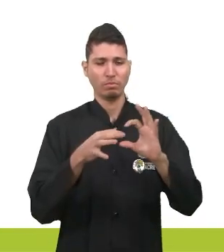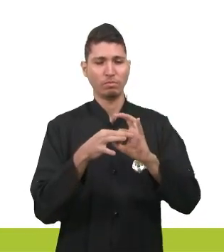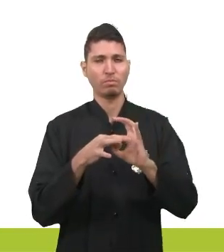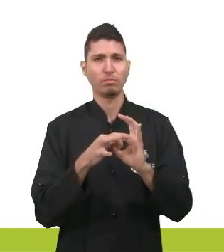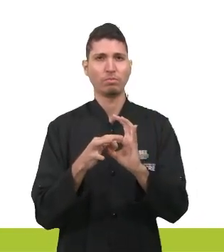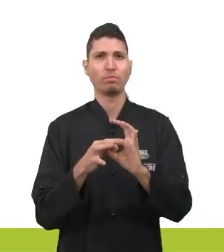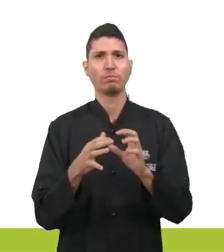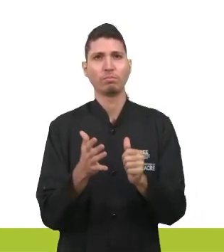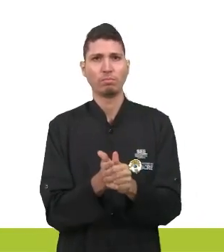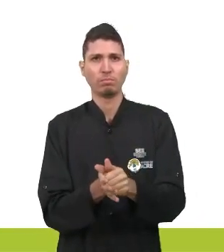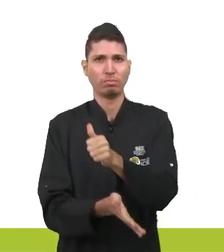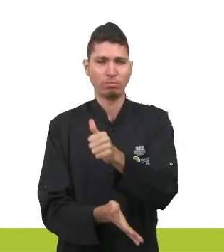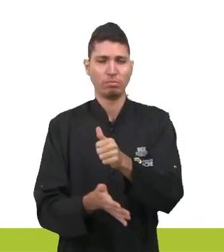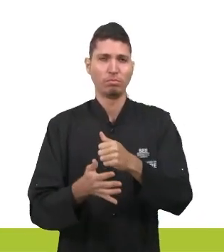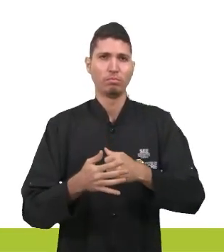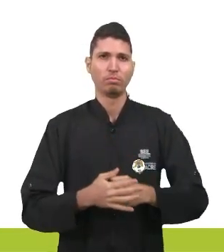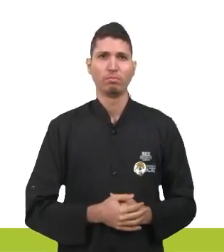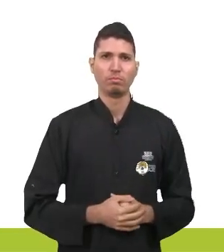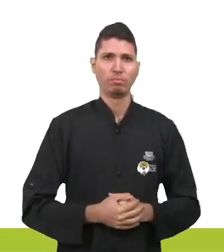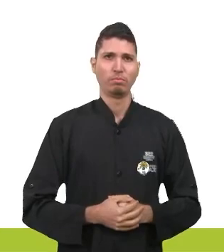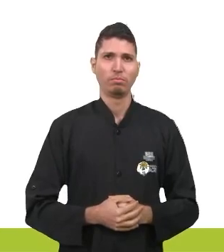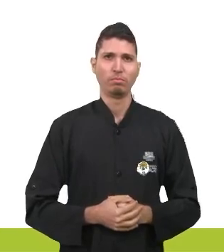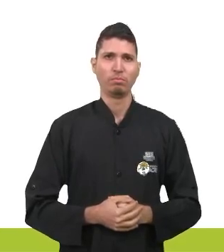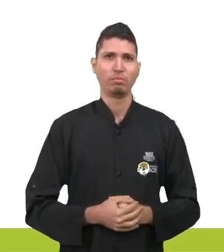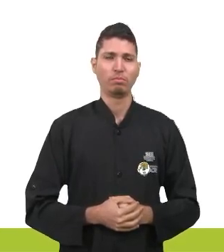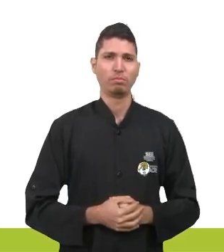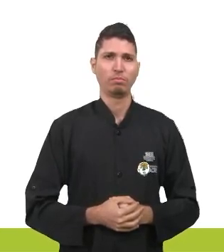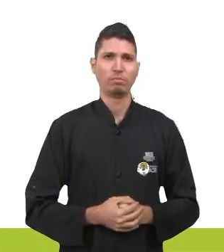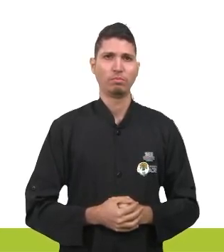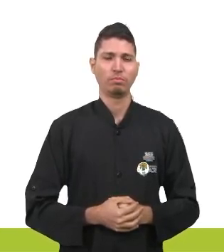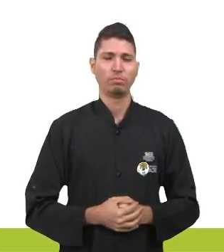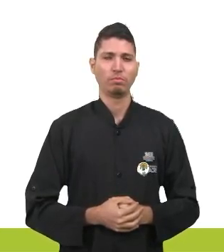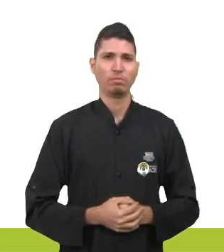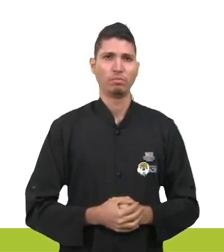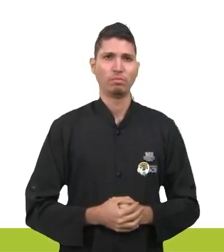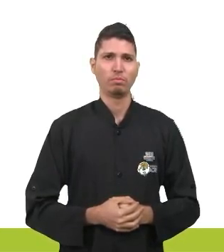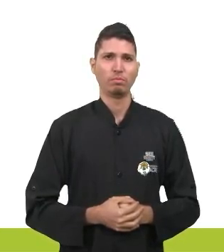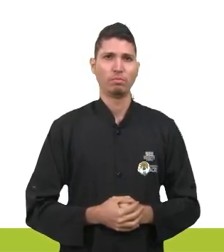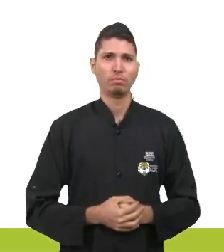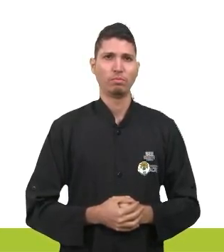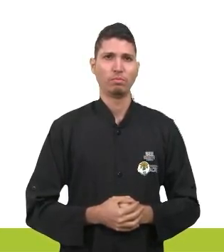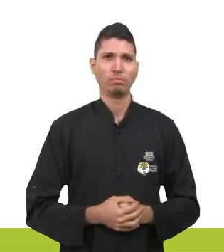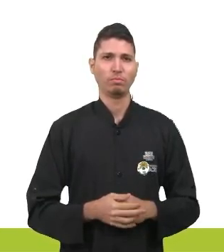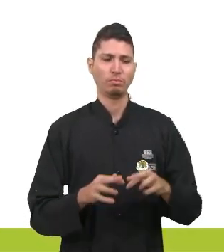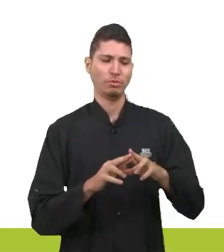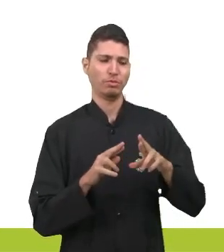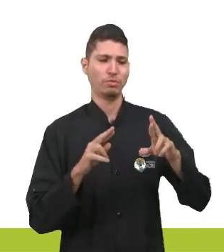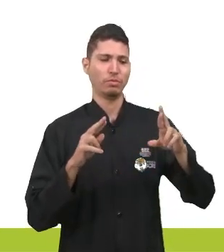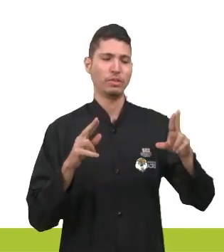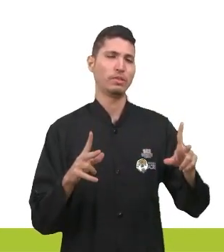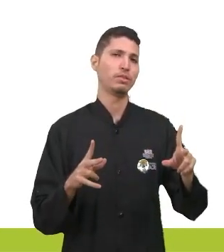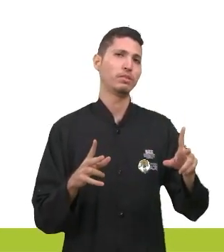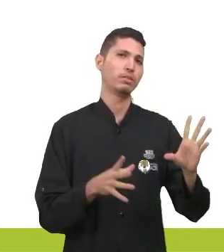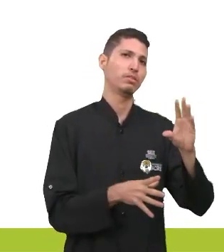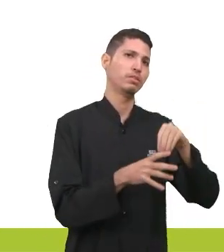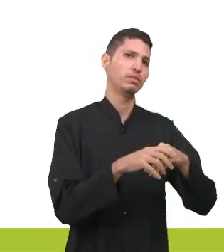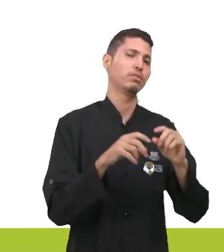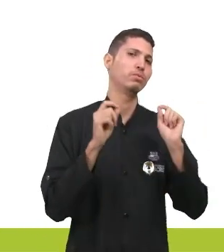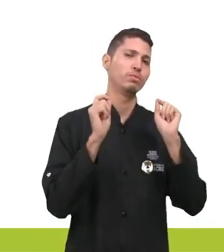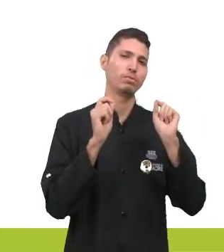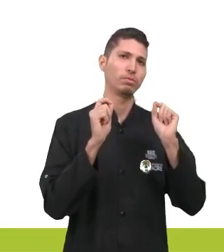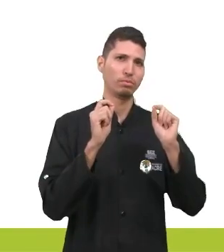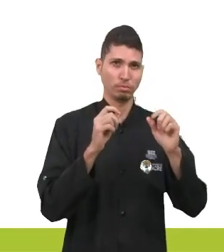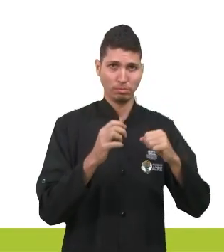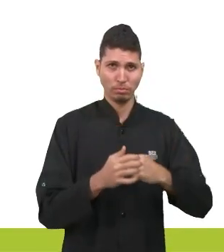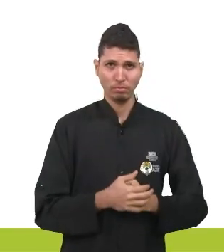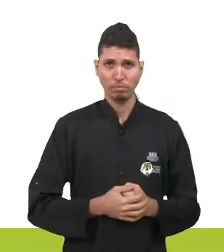né, galera? Nossos objetivos, né? E quanto mais próximos e mais distantes o nosso projeto de vida, ele pode ser através